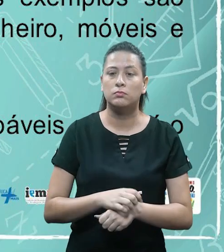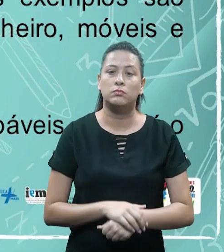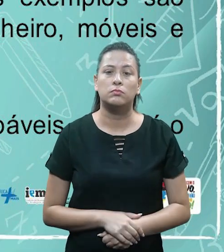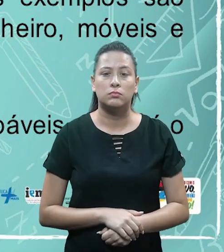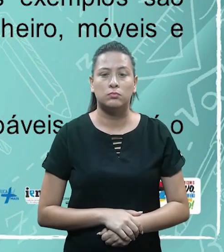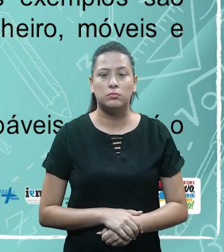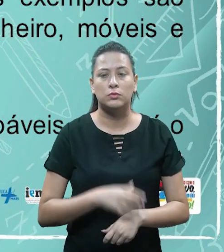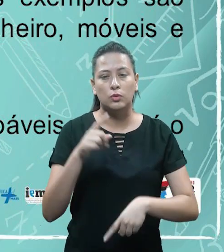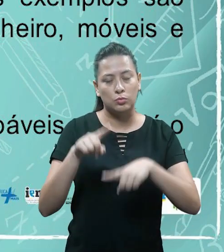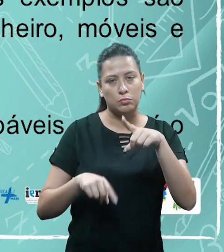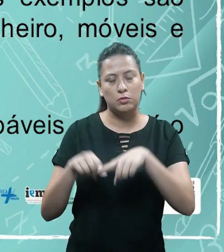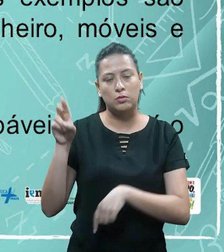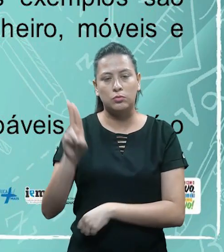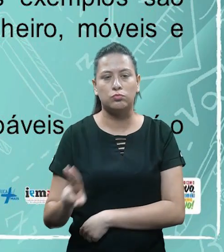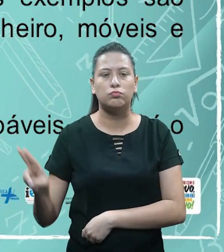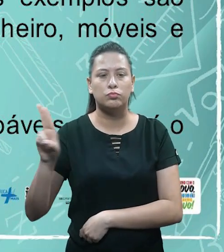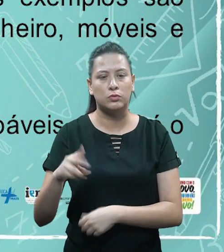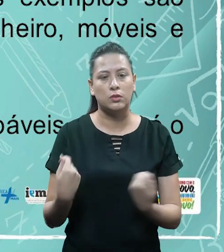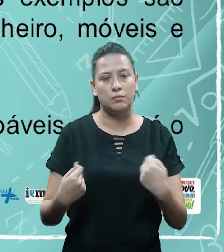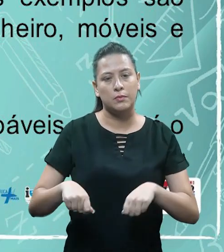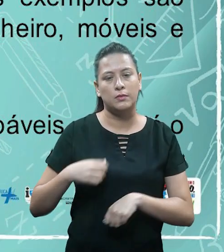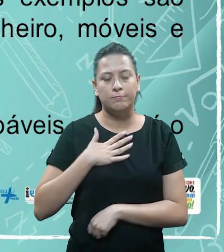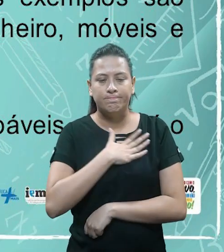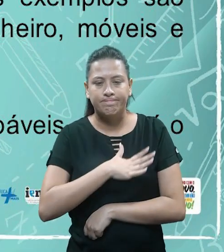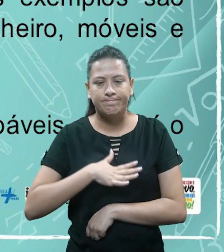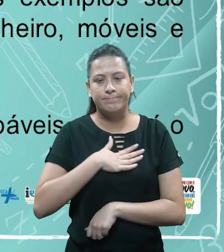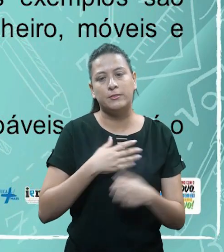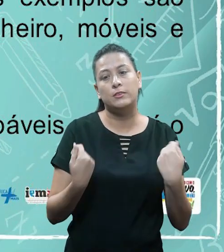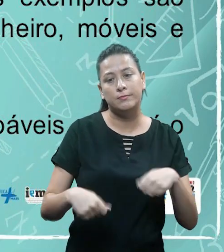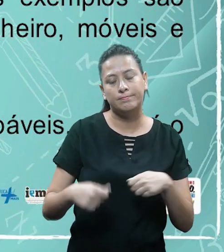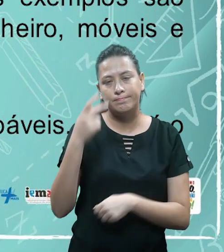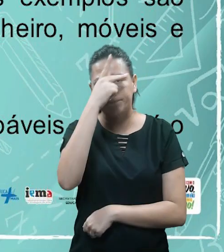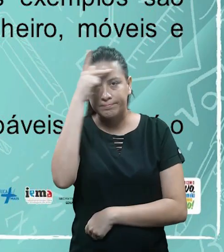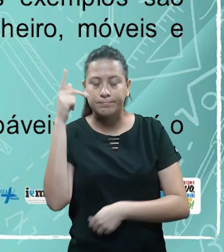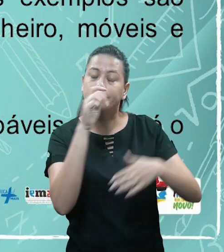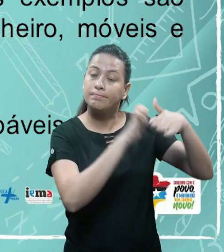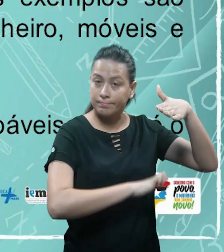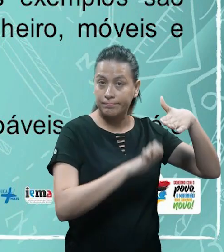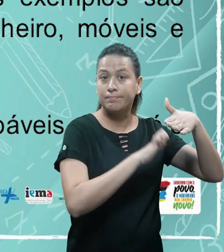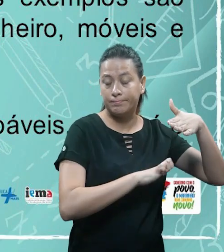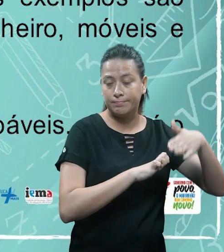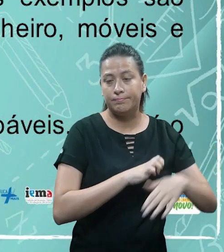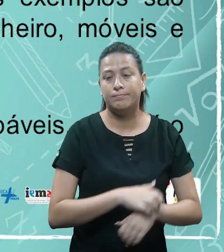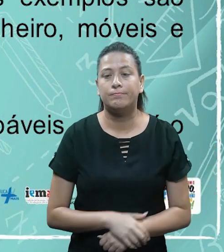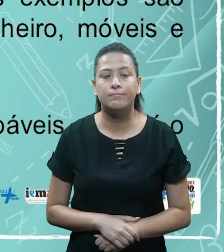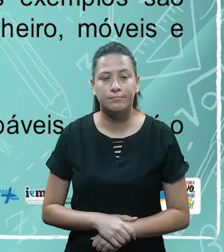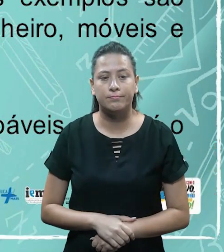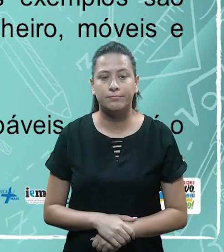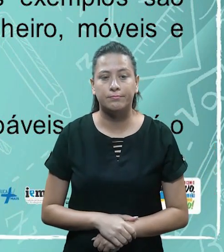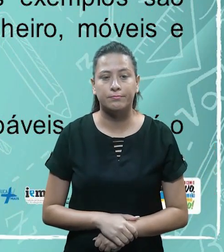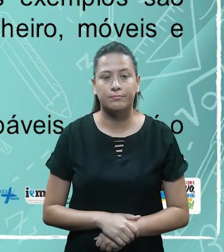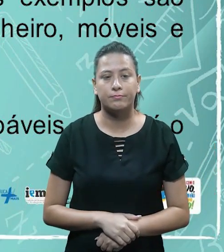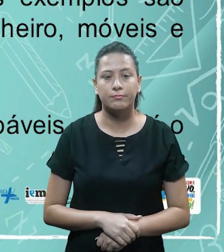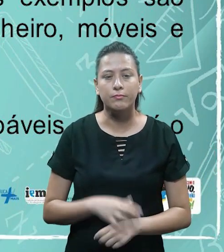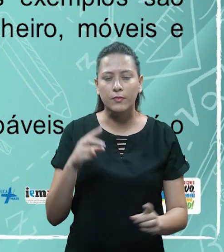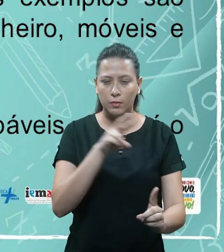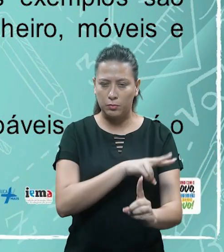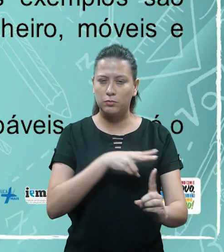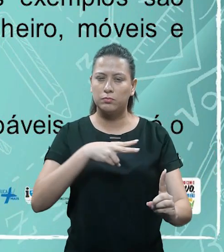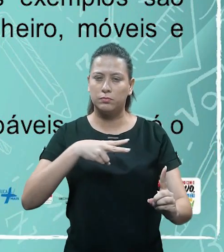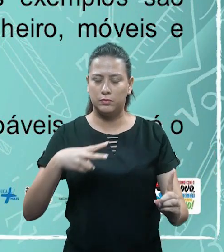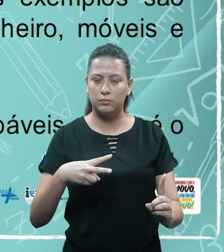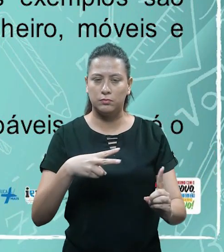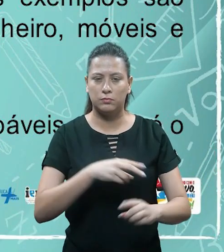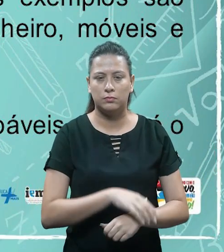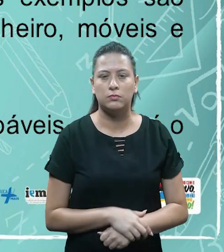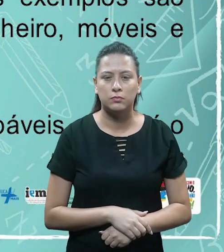contabilidade, são as coisas úteis, capazes de satisfazer as necessidades das pessoas e das empresas. Em uma visão